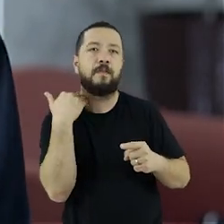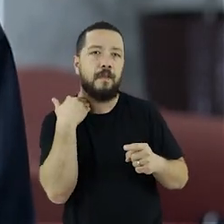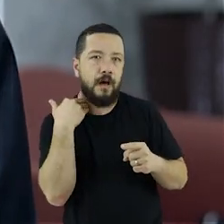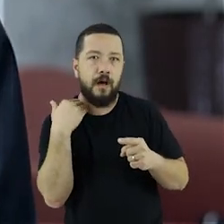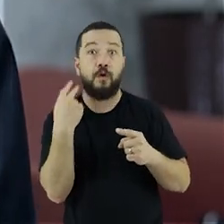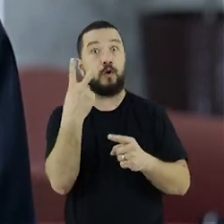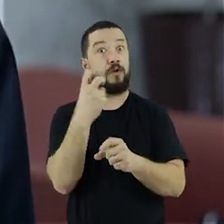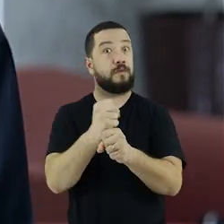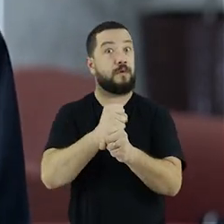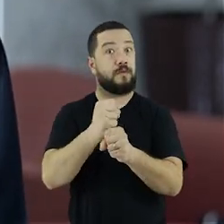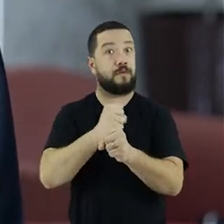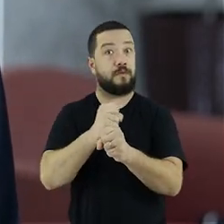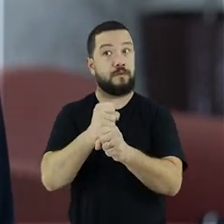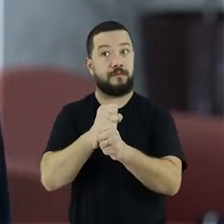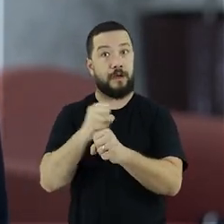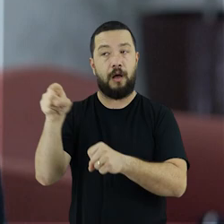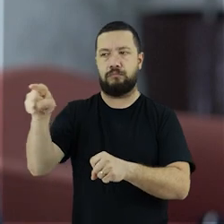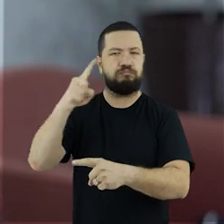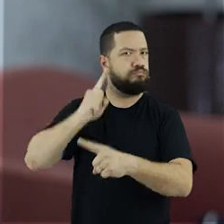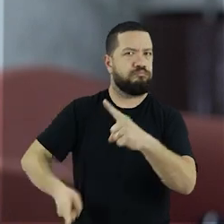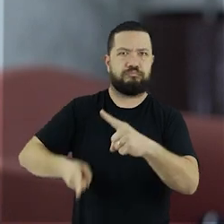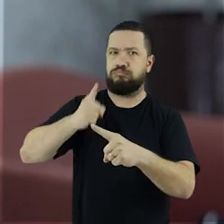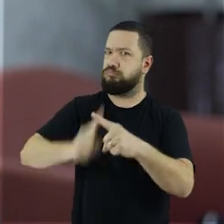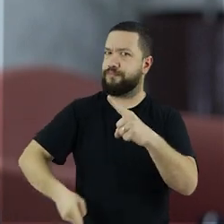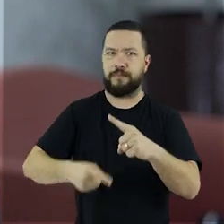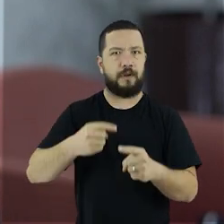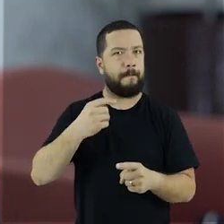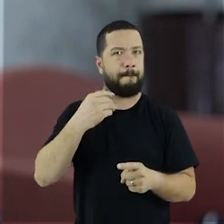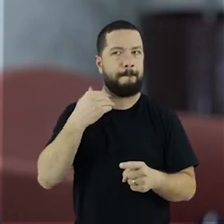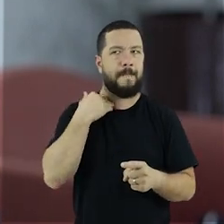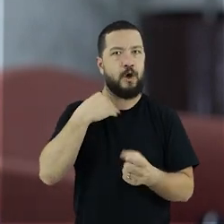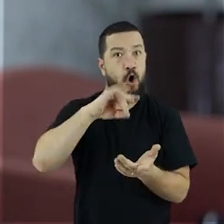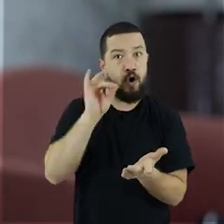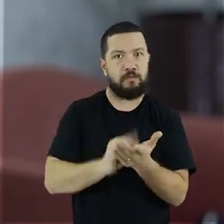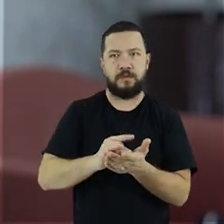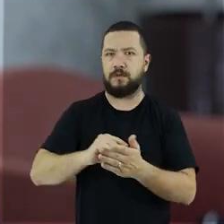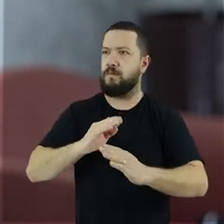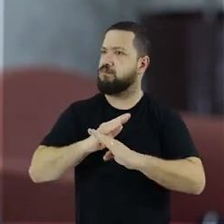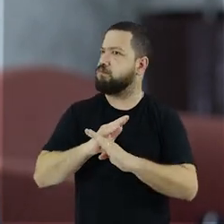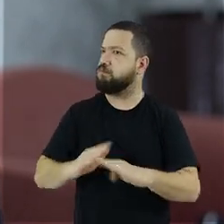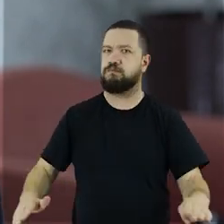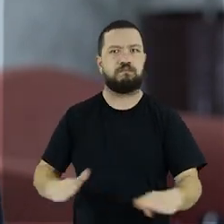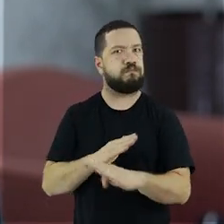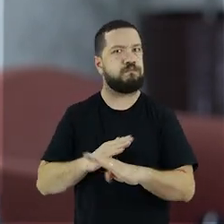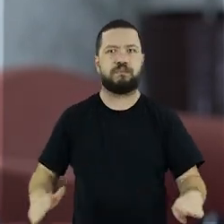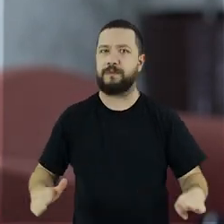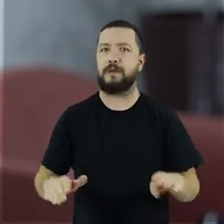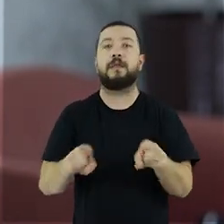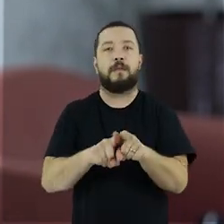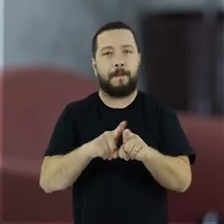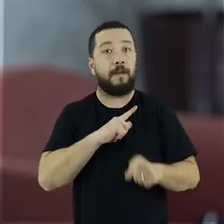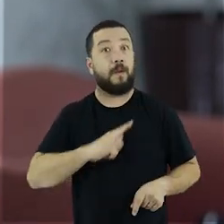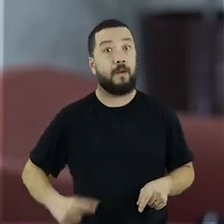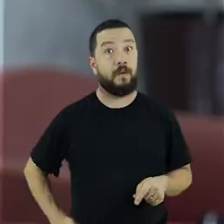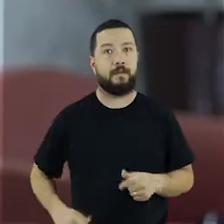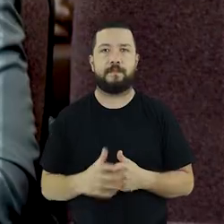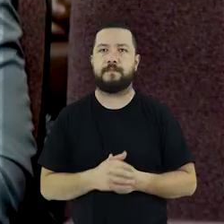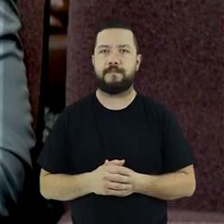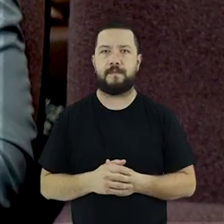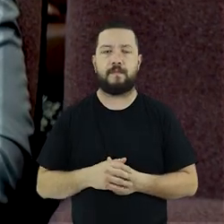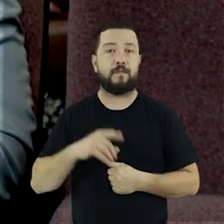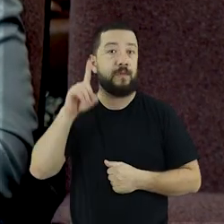anos e ele não tem mais nenhum tipo de crédito nos bancos oficiais e junto com os governos estaduais e federais.